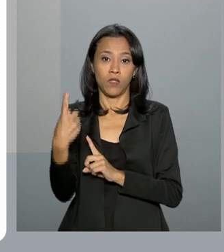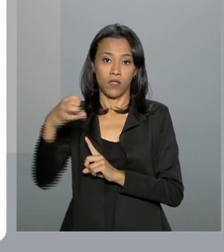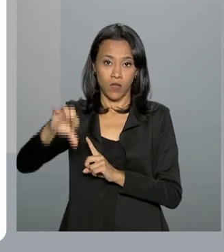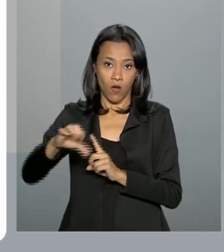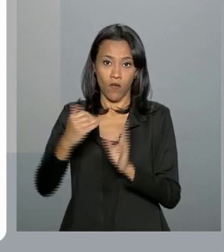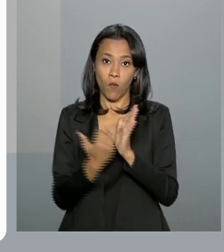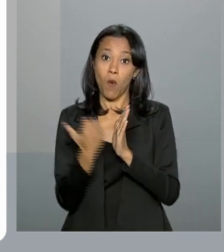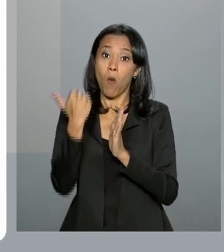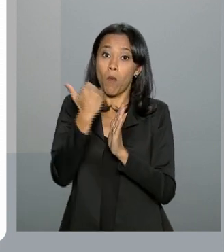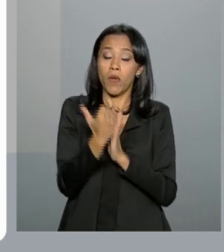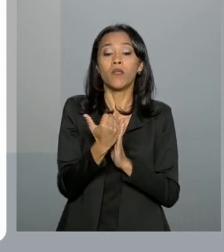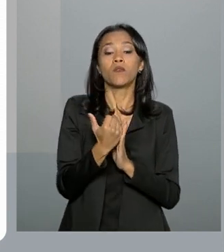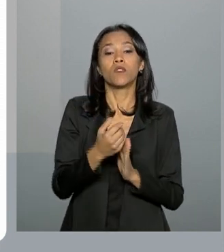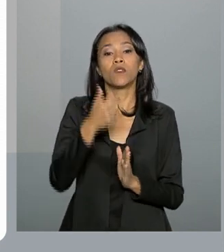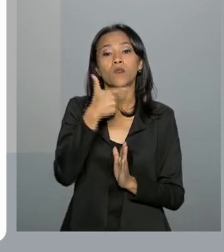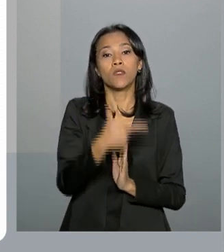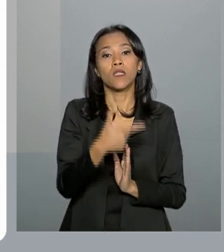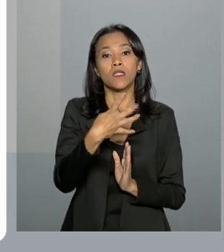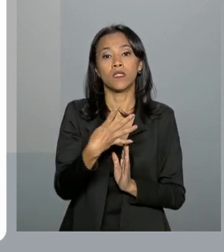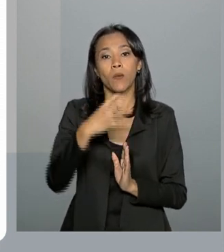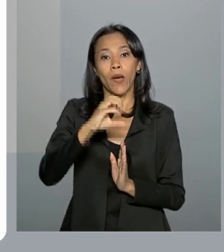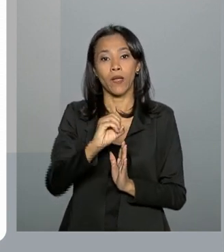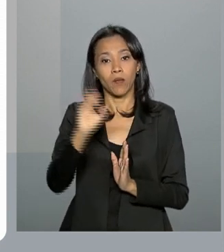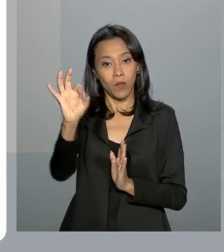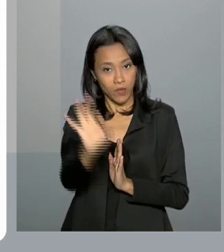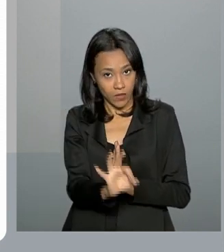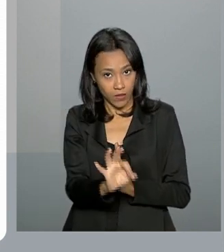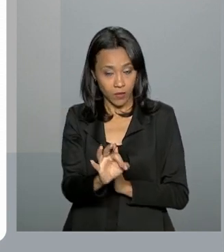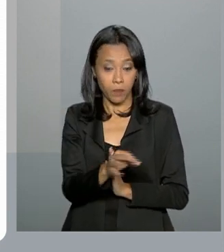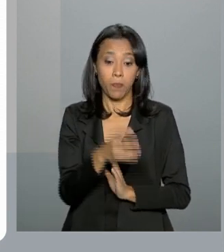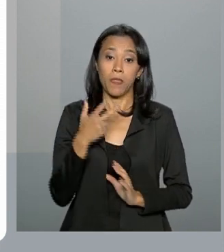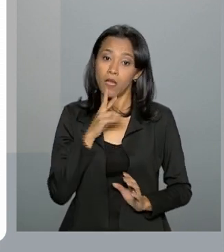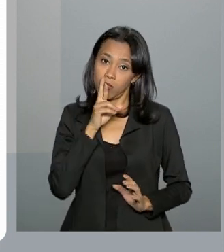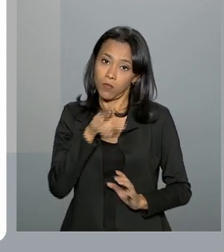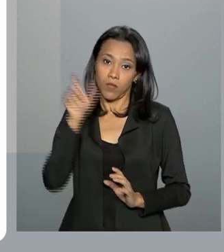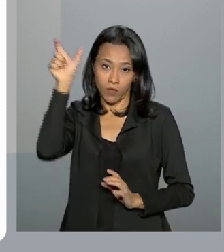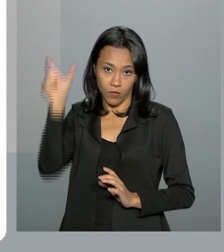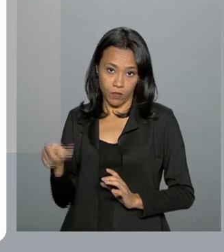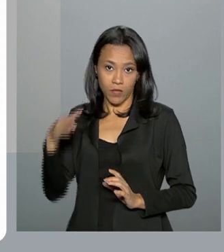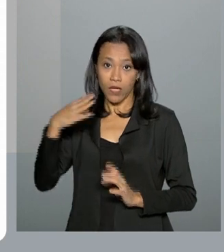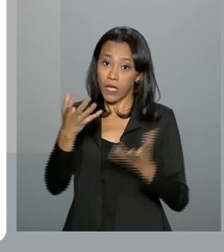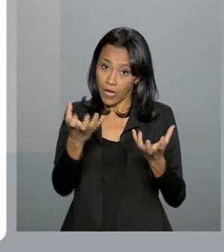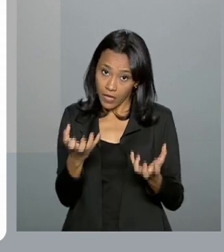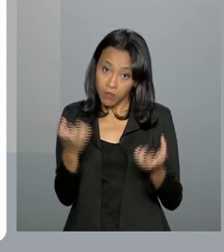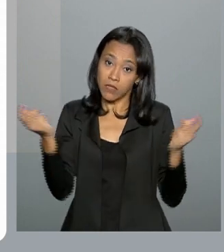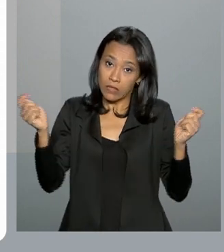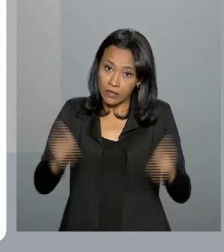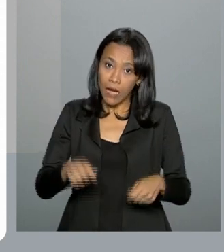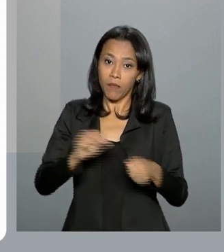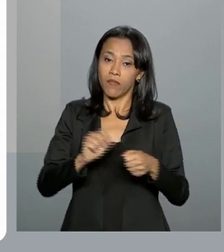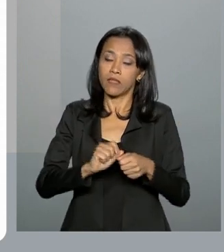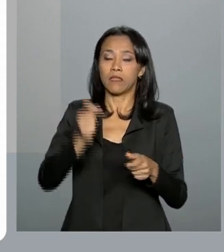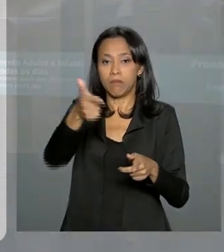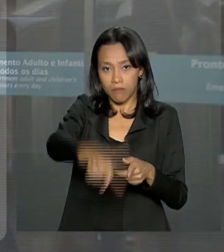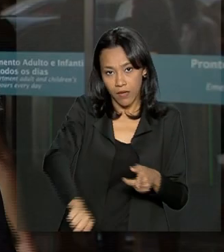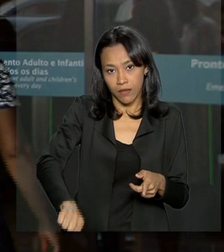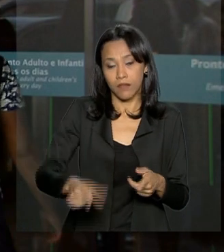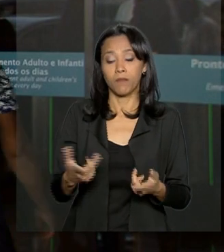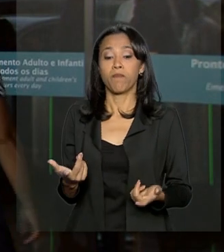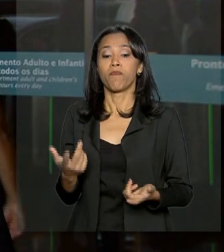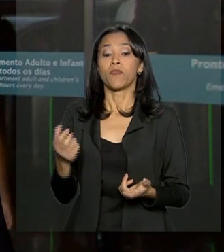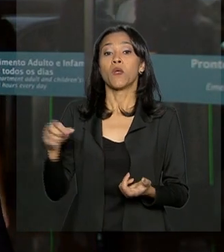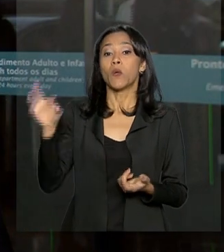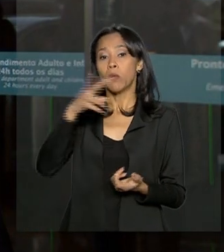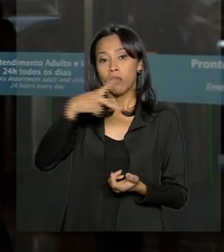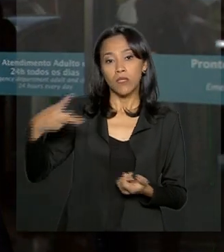de 240%. Disse o presidente, queremos e podemos ainda mais. O presidente segue se recuperando